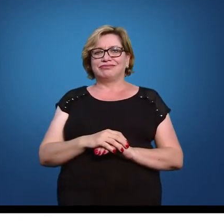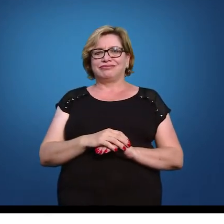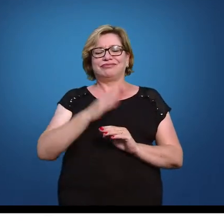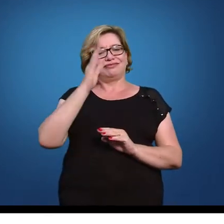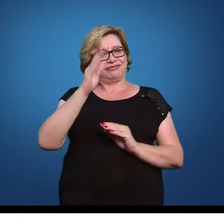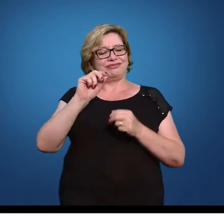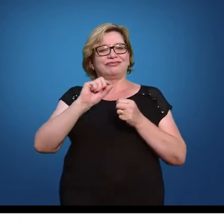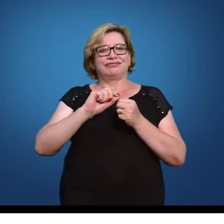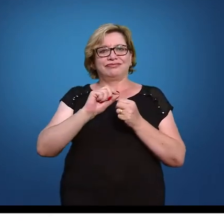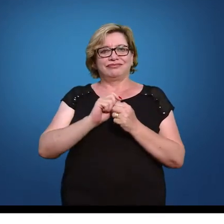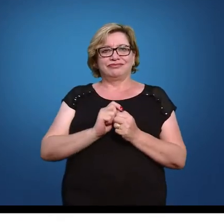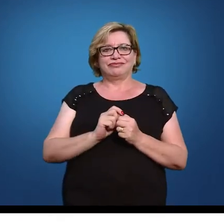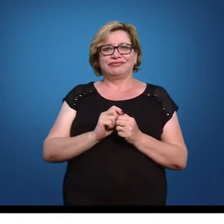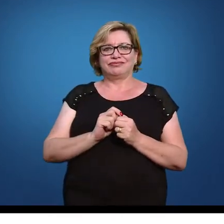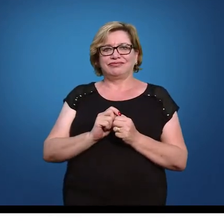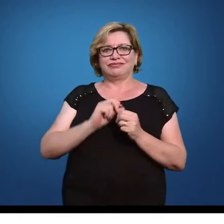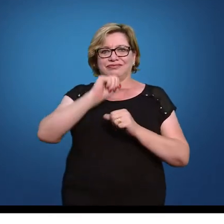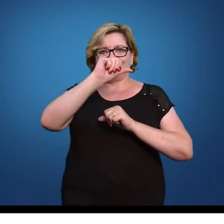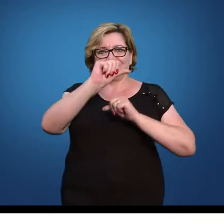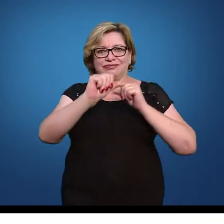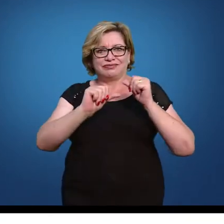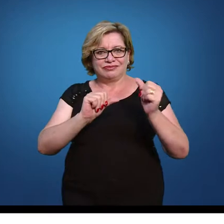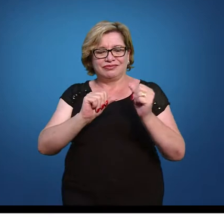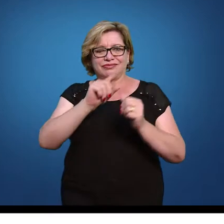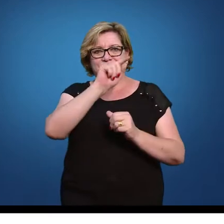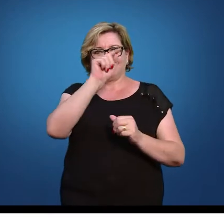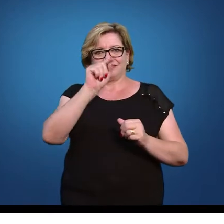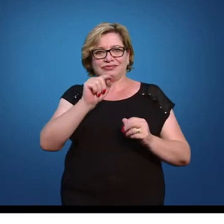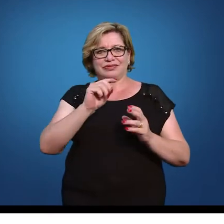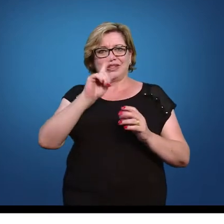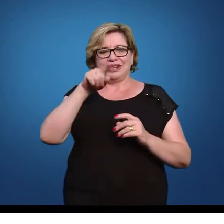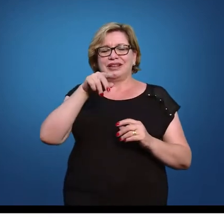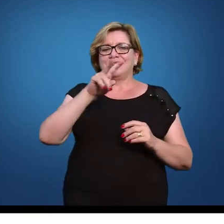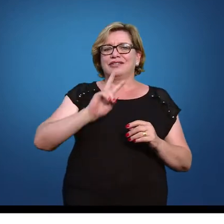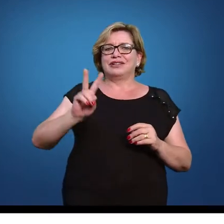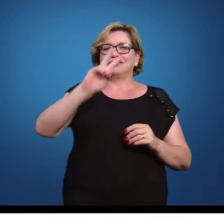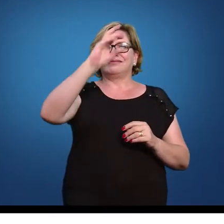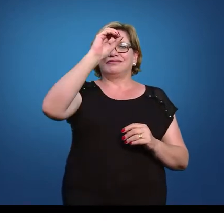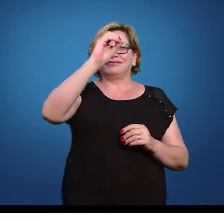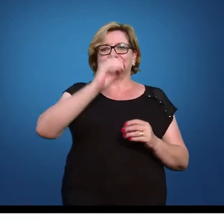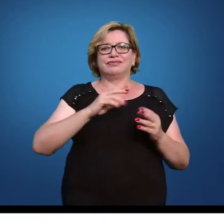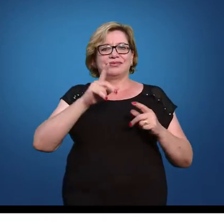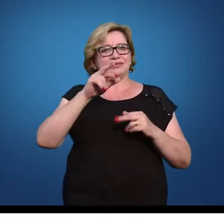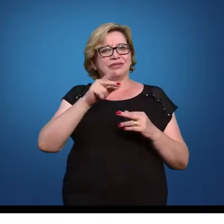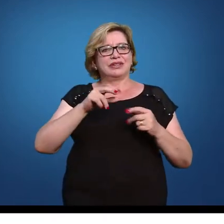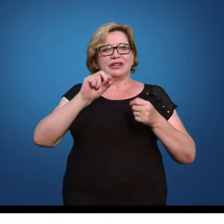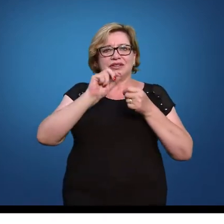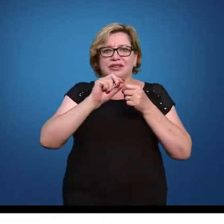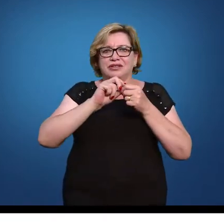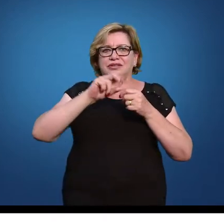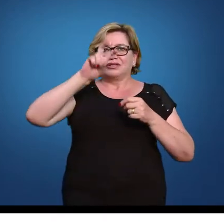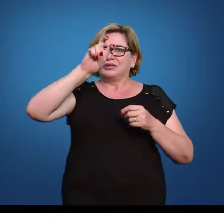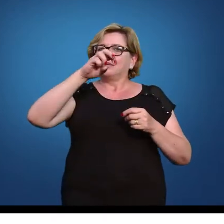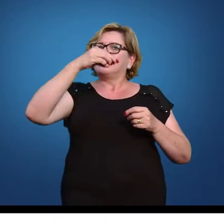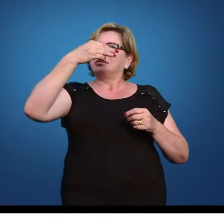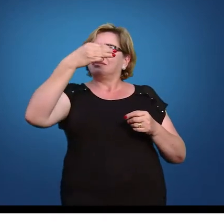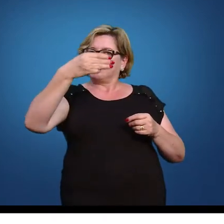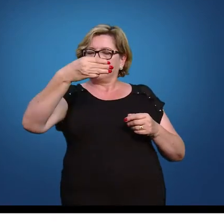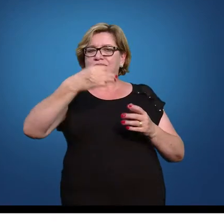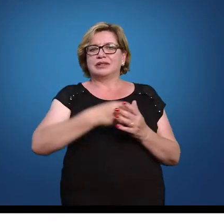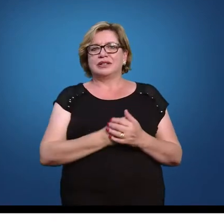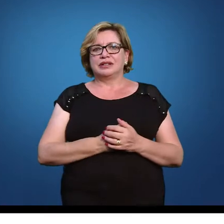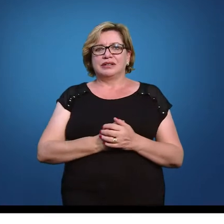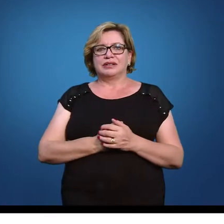Então, eu já fiz já fiz minha mudança de variável calculei o z para ele e ele vale zero. Agora, eu vou fazer a mesma coisa com o 53